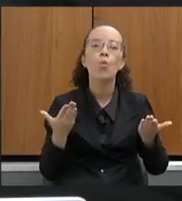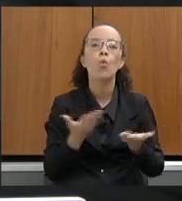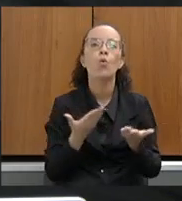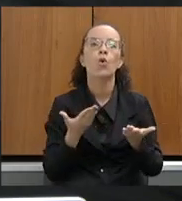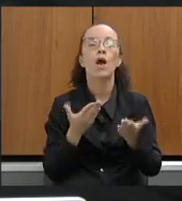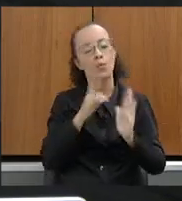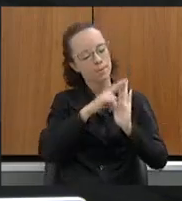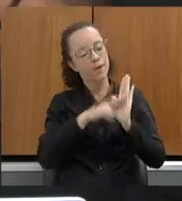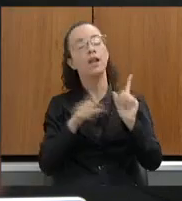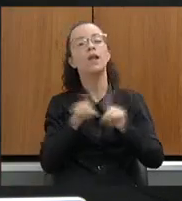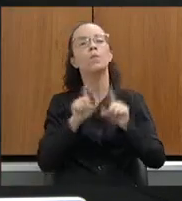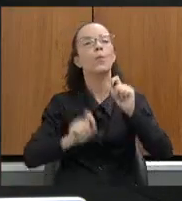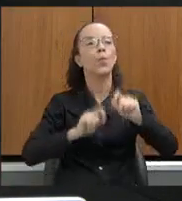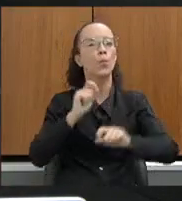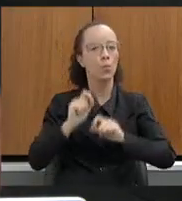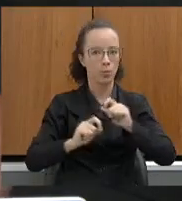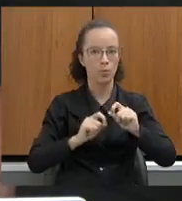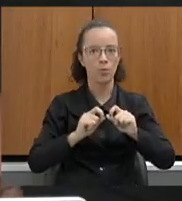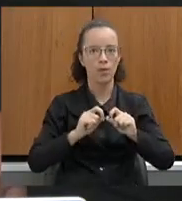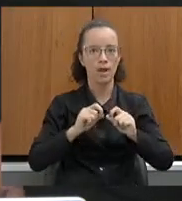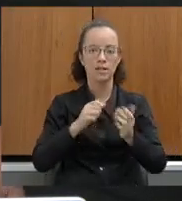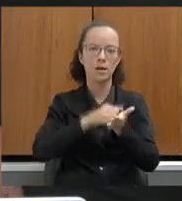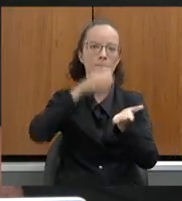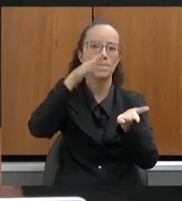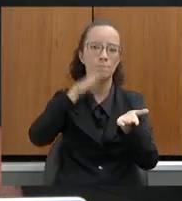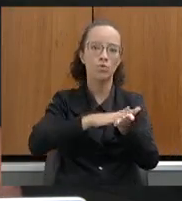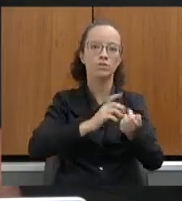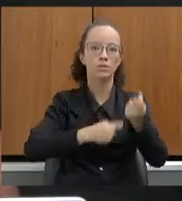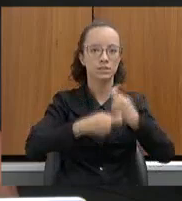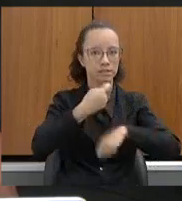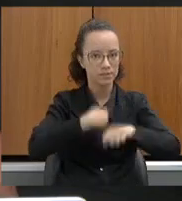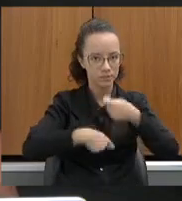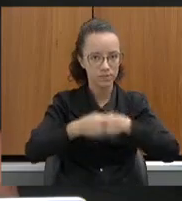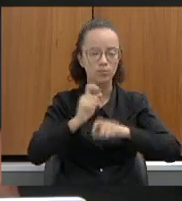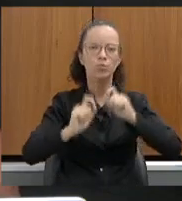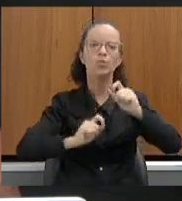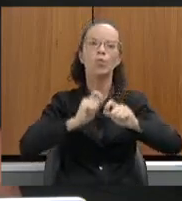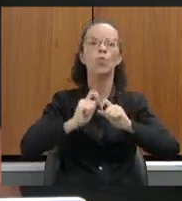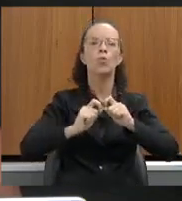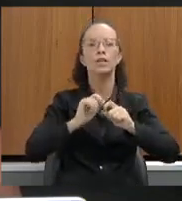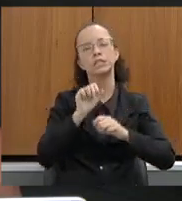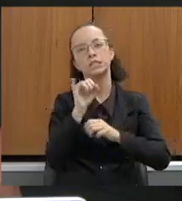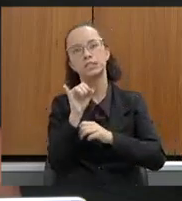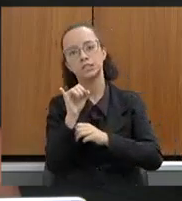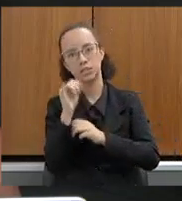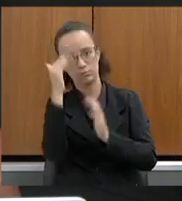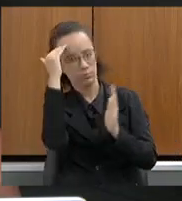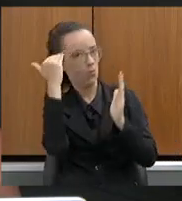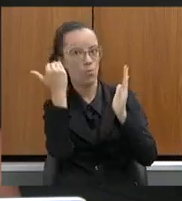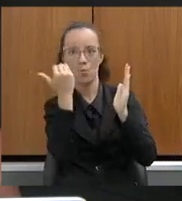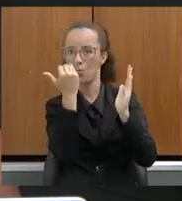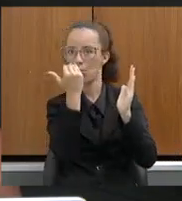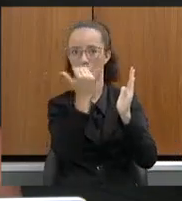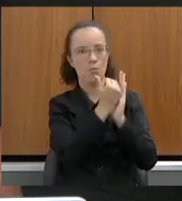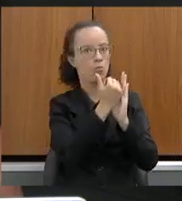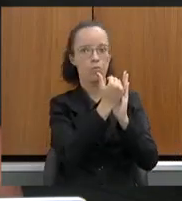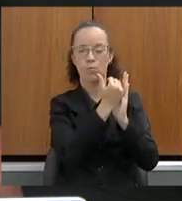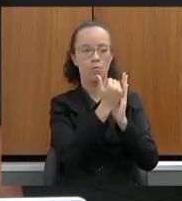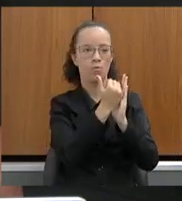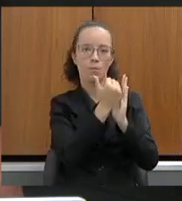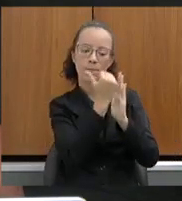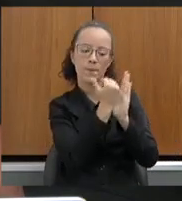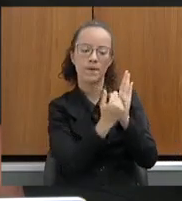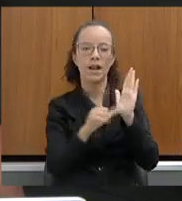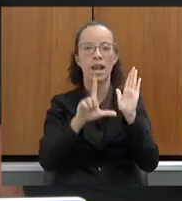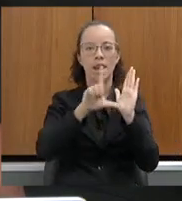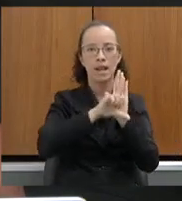Regulamentamos também as multas administrativas em relação ao não cumprimento das condições estabelecidas na